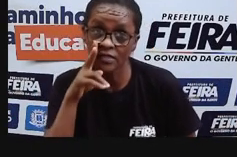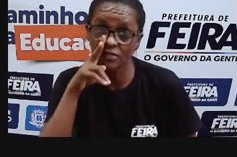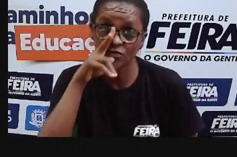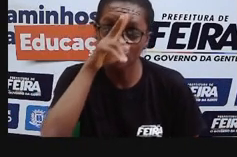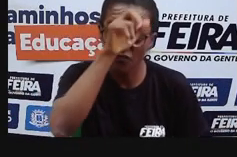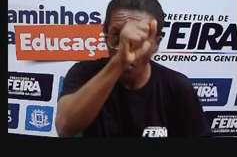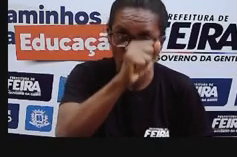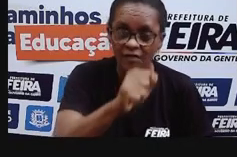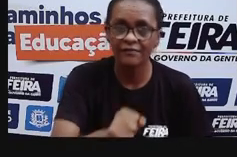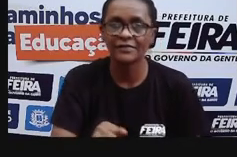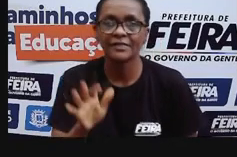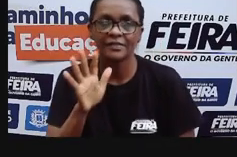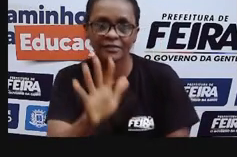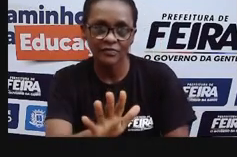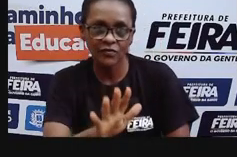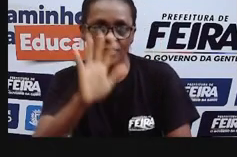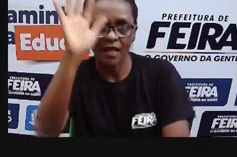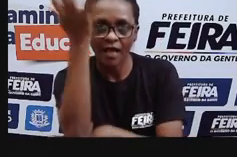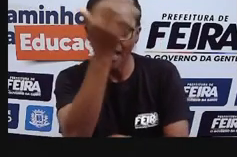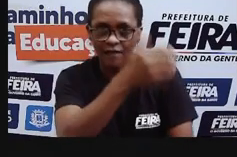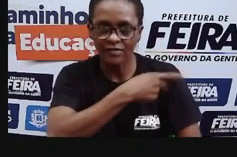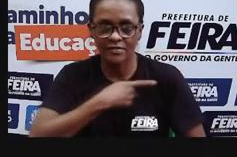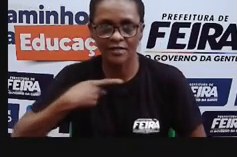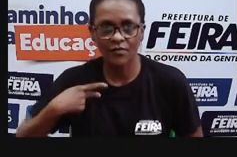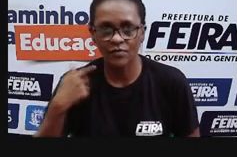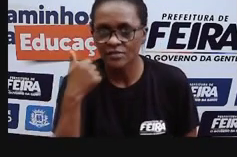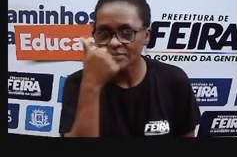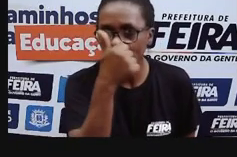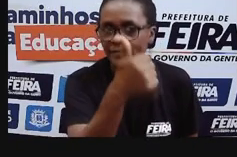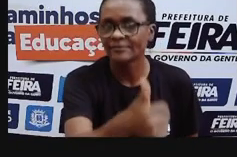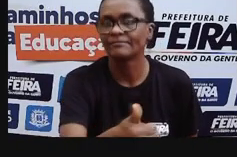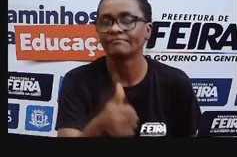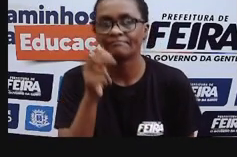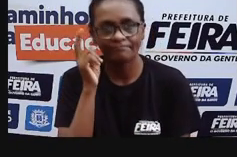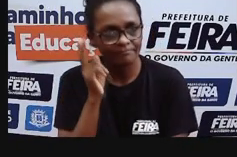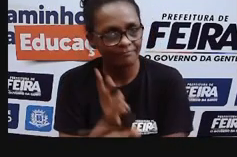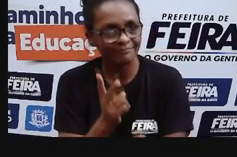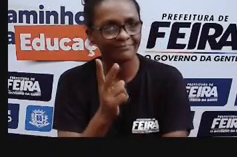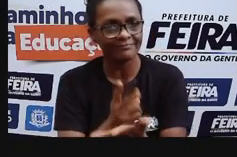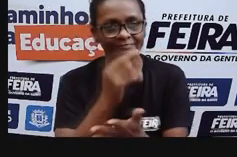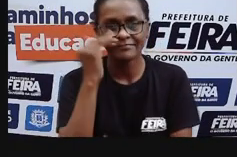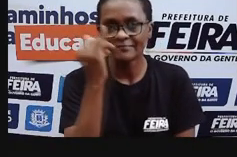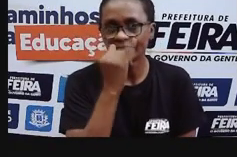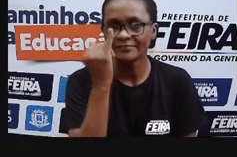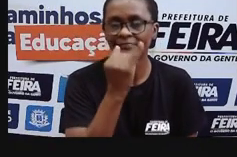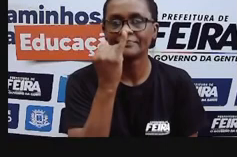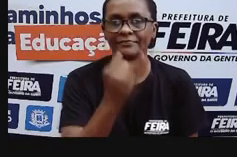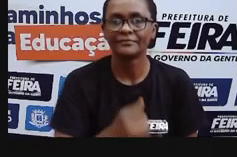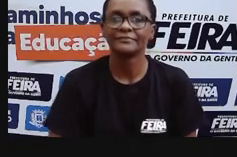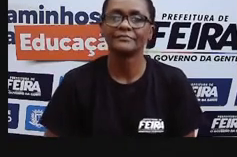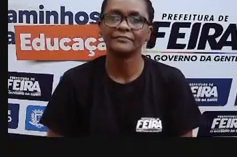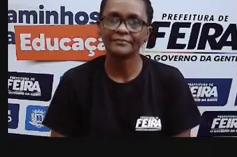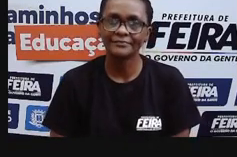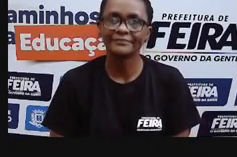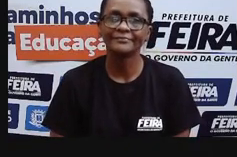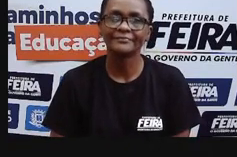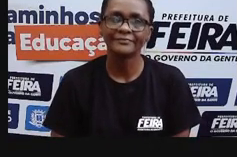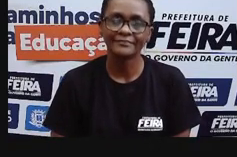também têm uma função de proteção dessas raízes contra outros organismos que possam ser